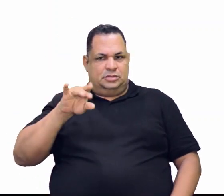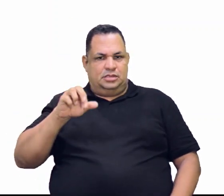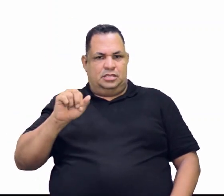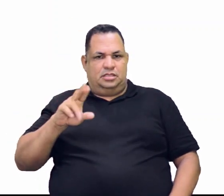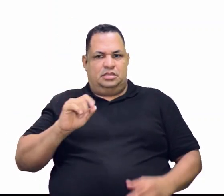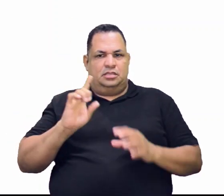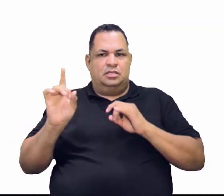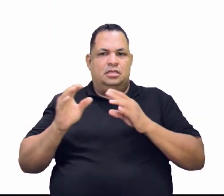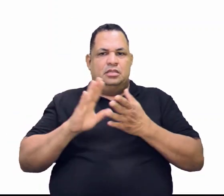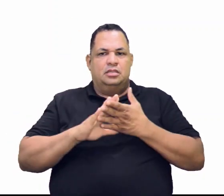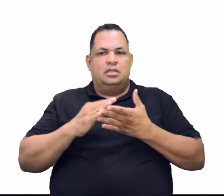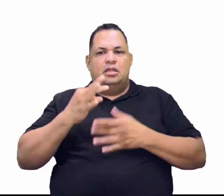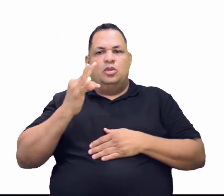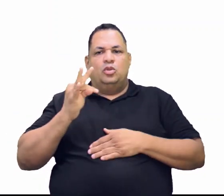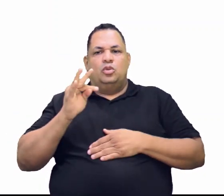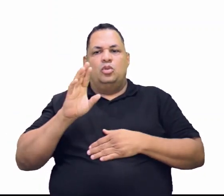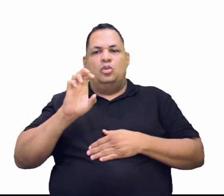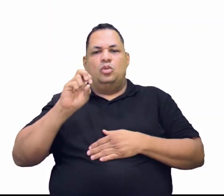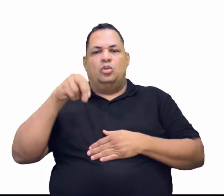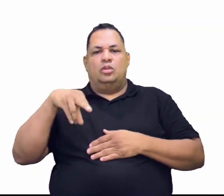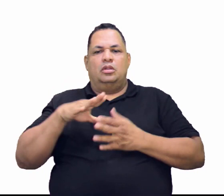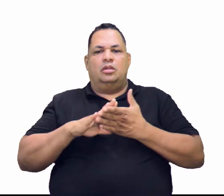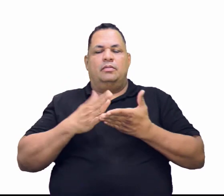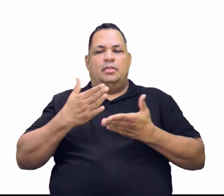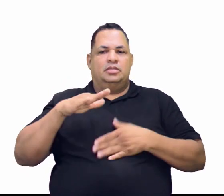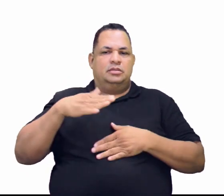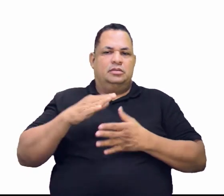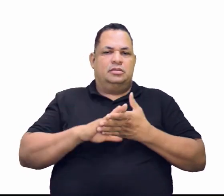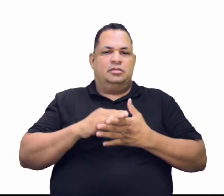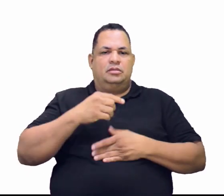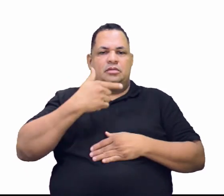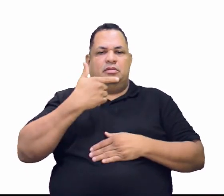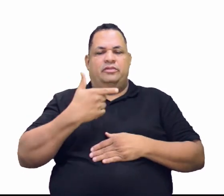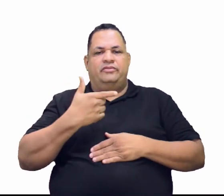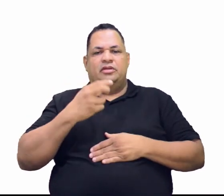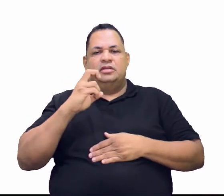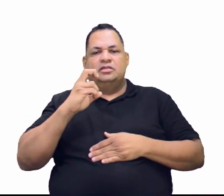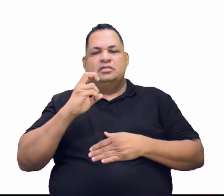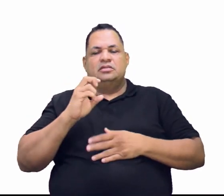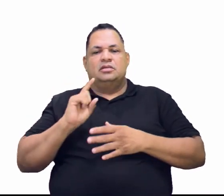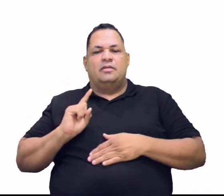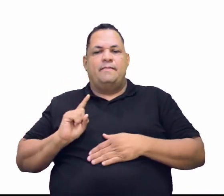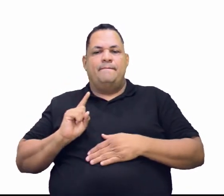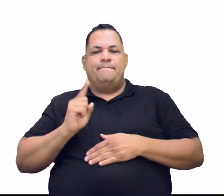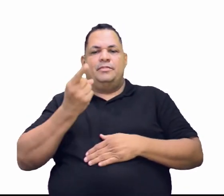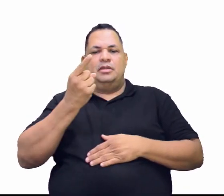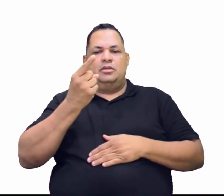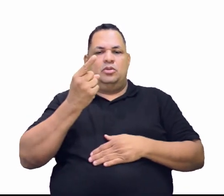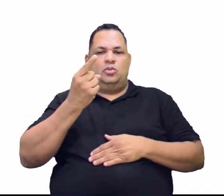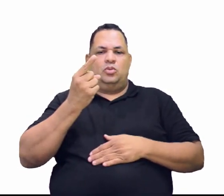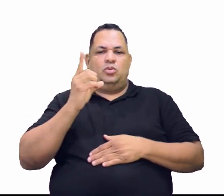informou que cada tonelada de minério, em média, 25 mil dólares.